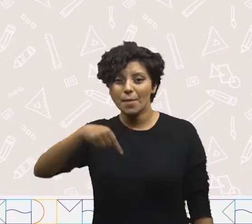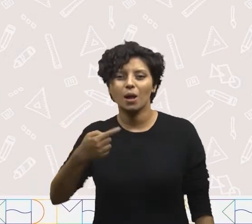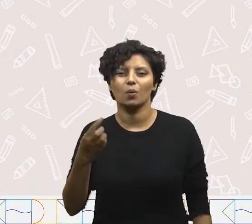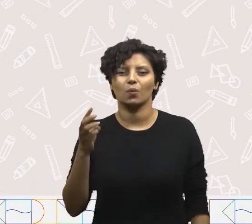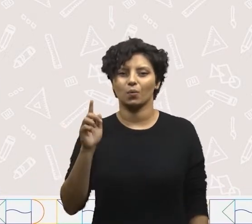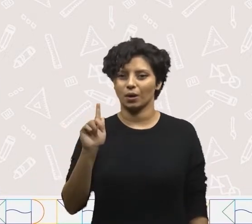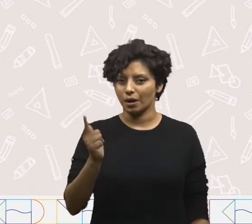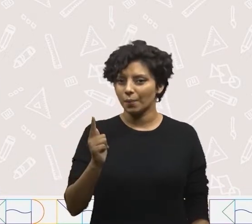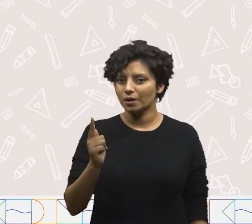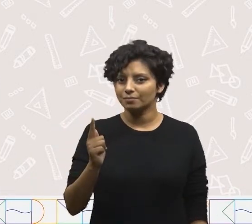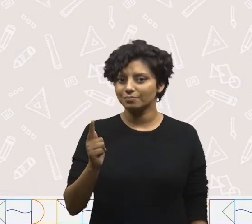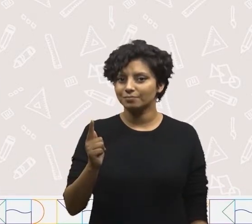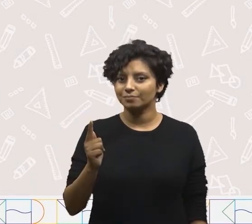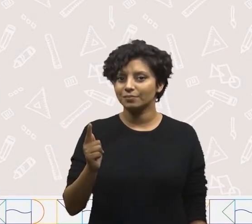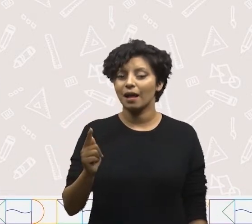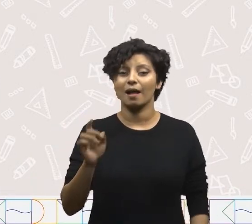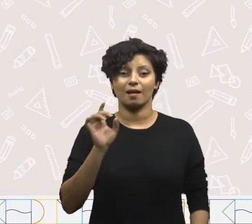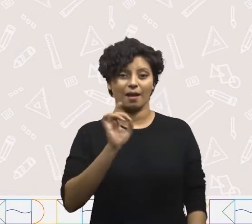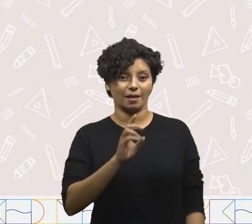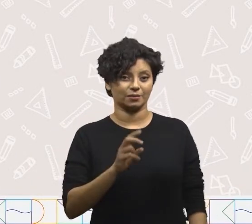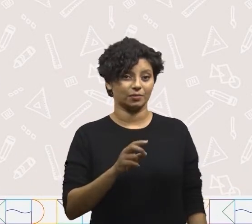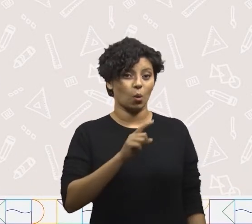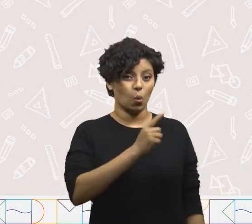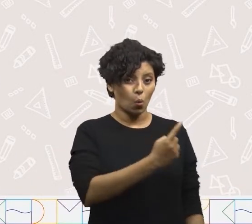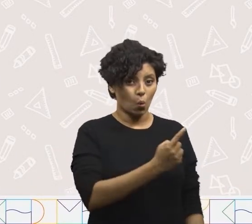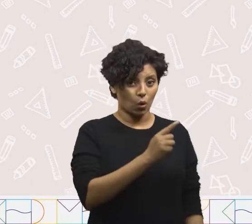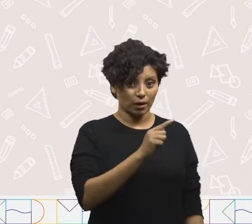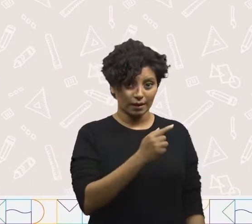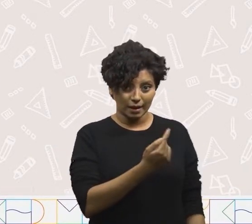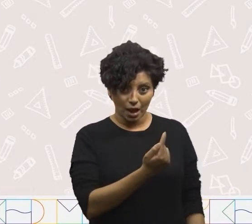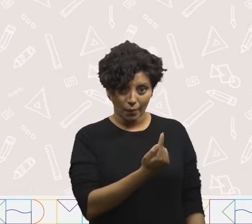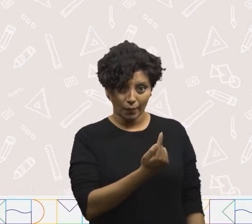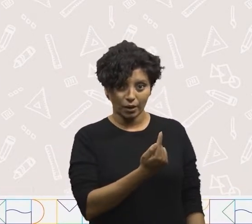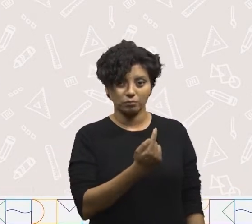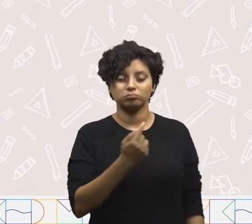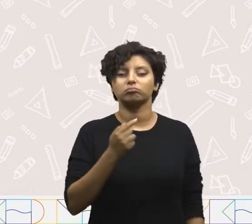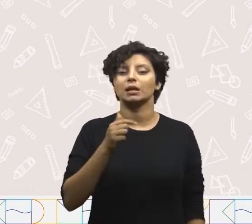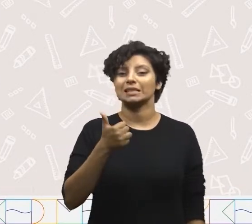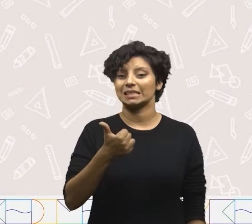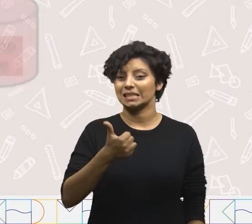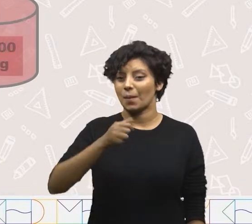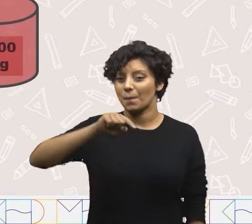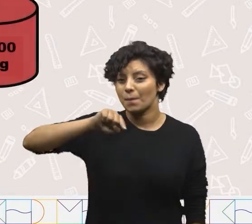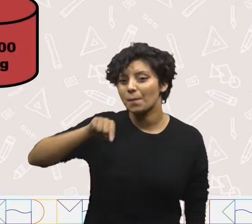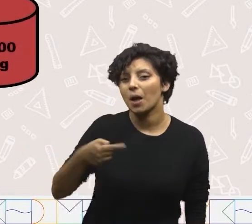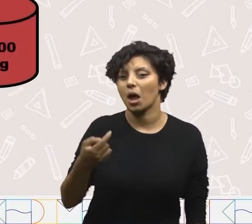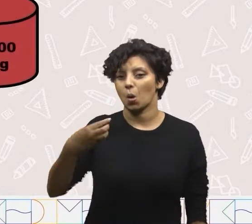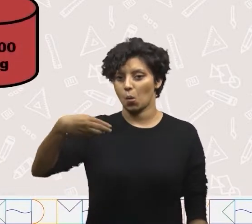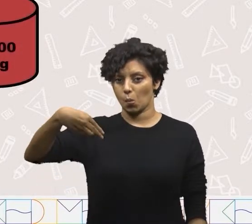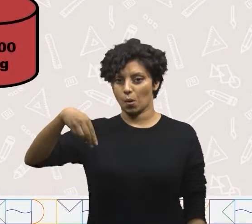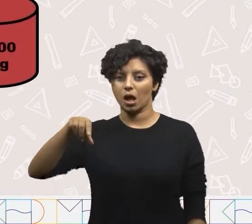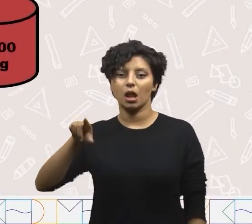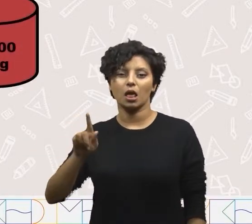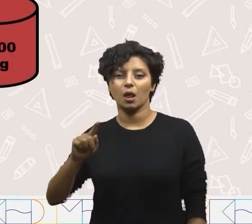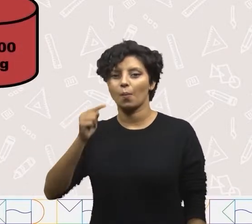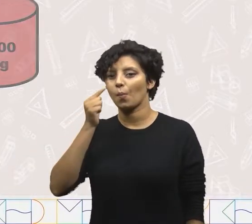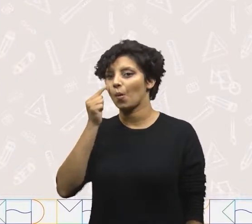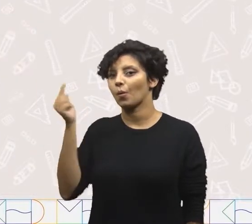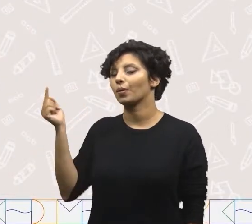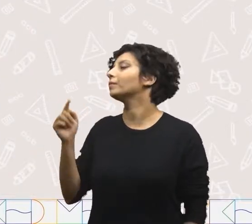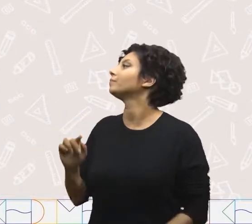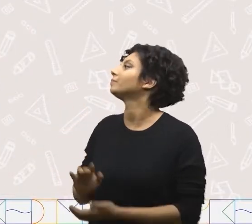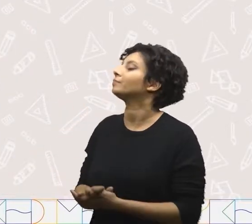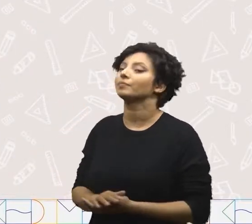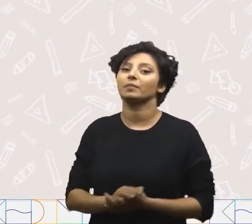gramas, e para cada um grama, eu tenho mil miligramas.